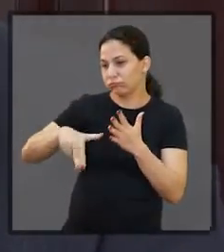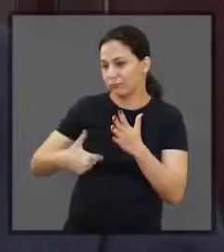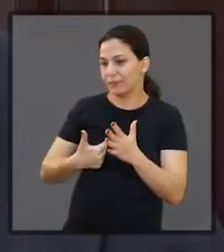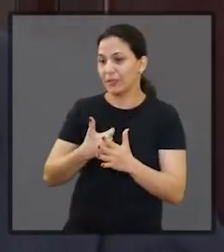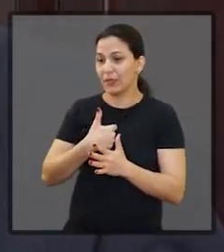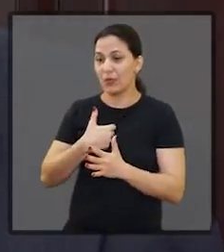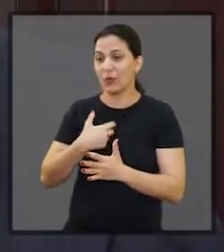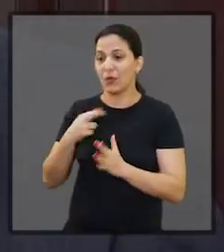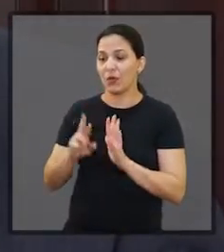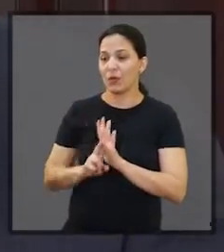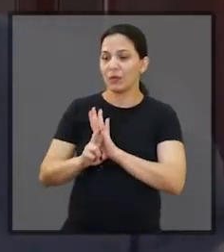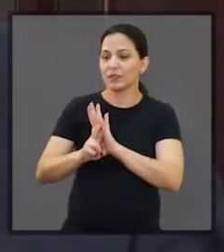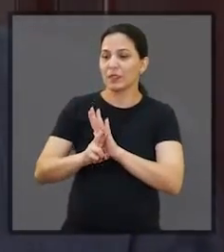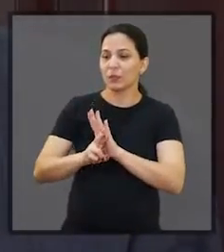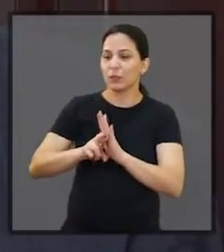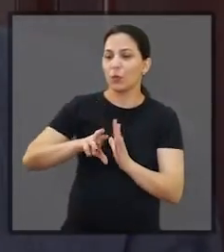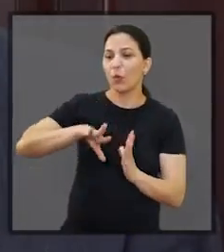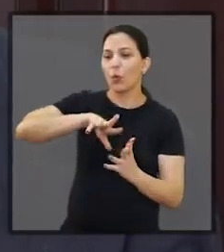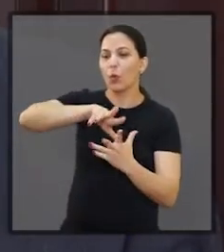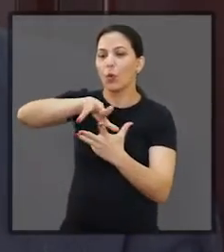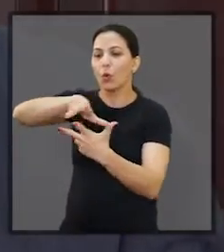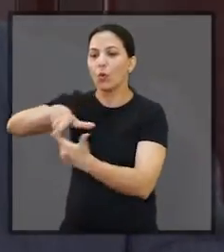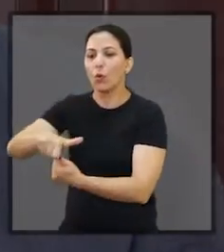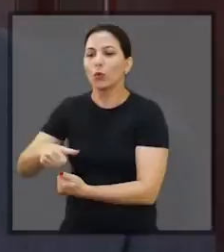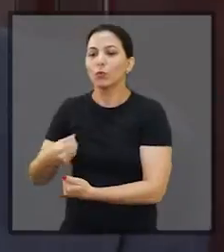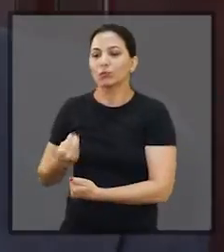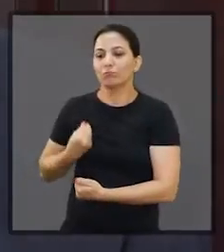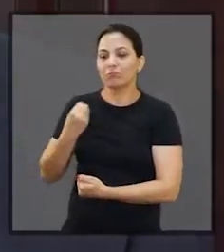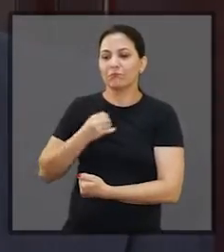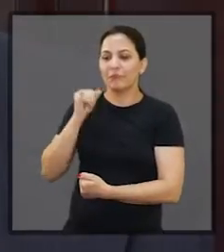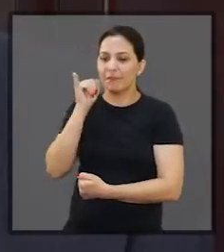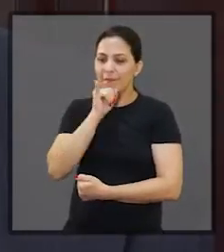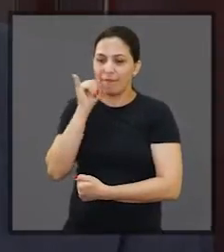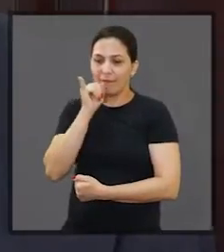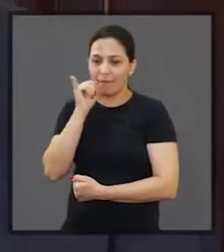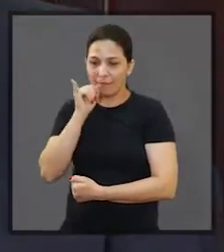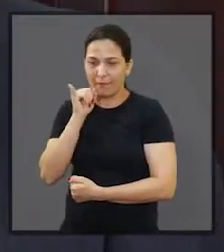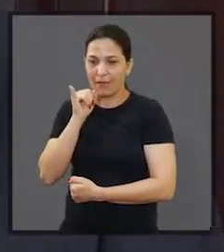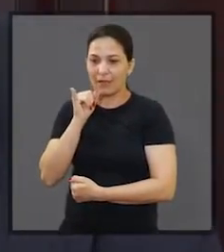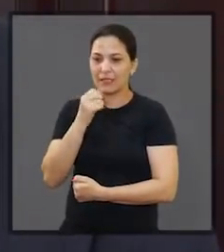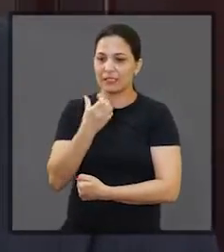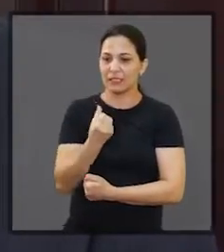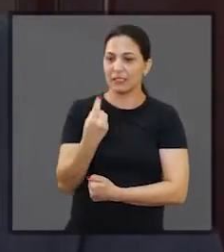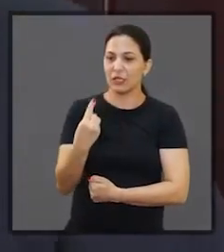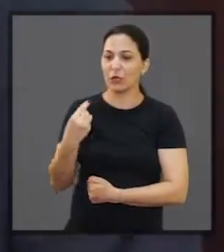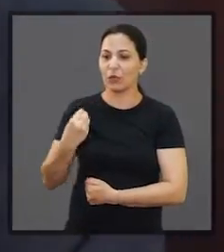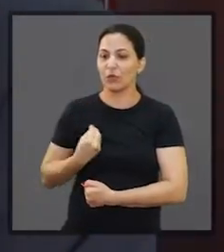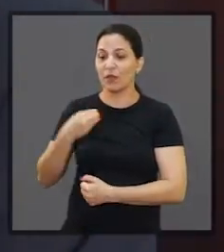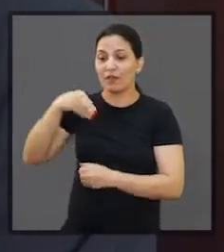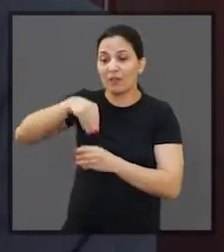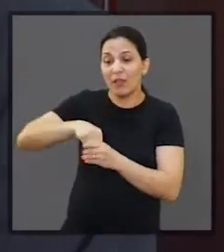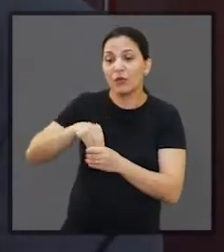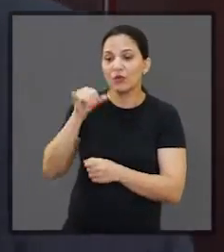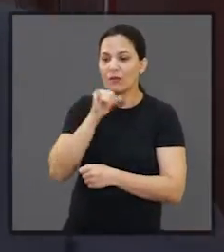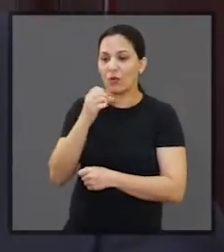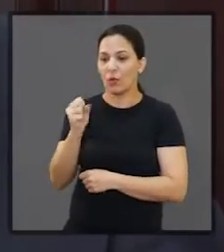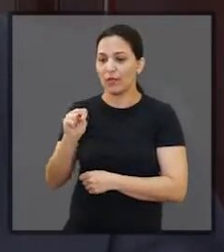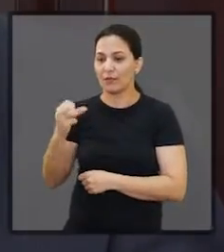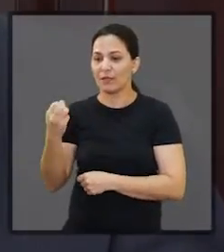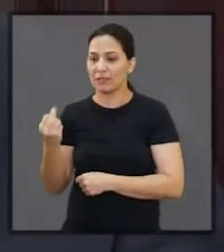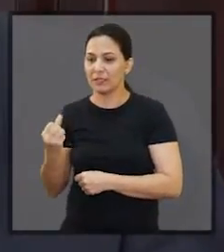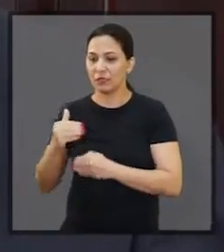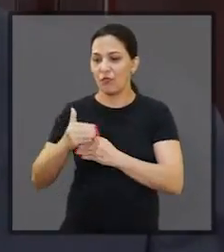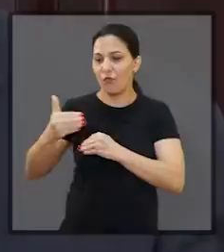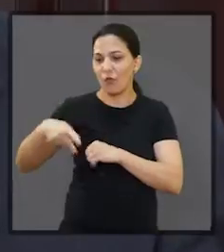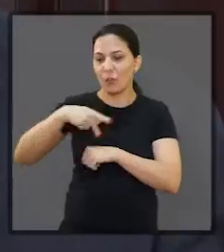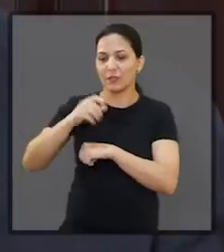tem que representar não as colônias, mas representar todo o italiano que vive no planeta Terra. 61 milhões vive dentro da Itália, 86